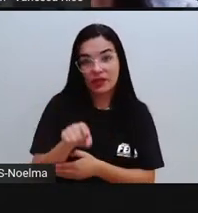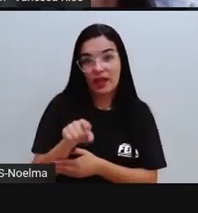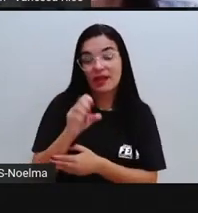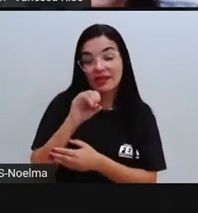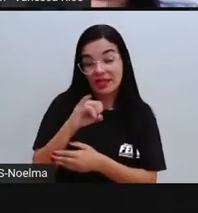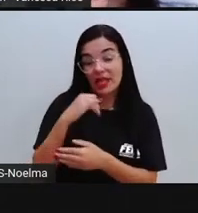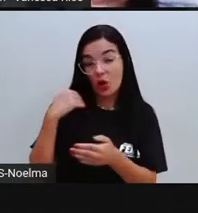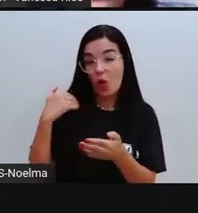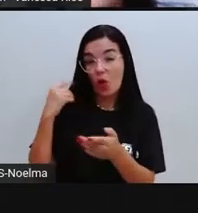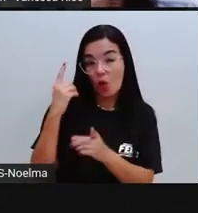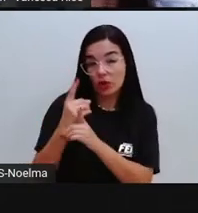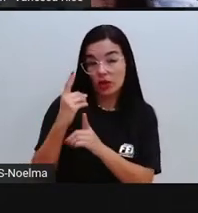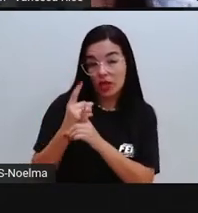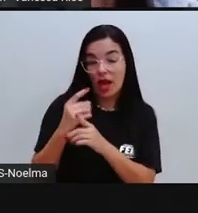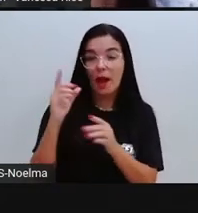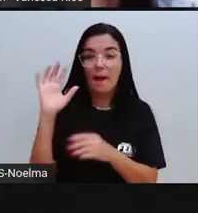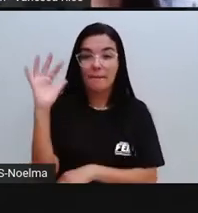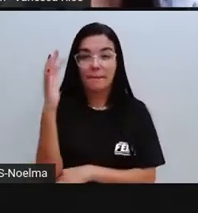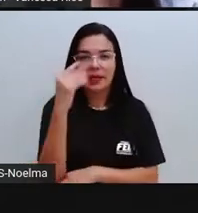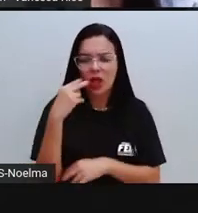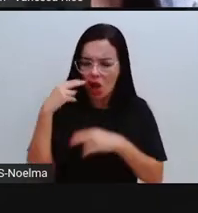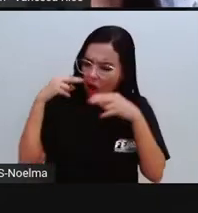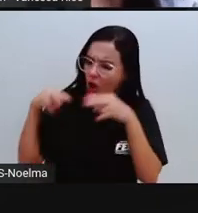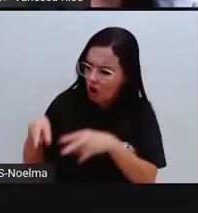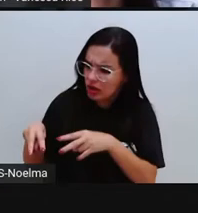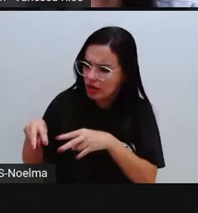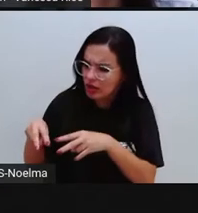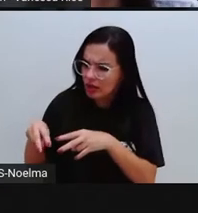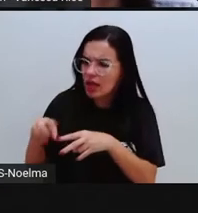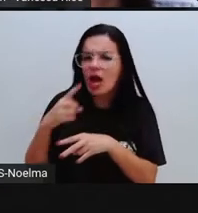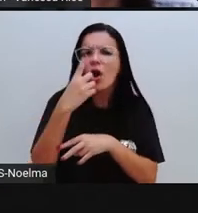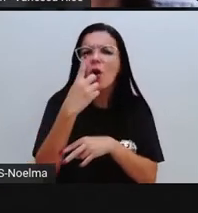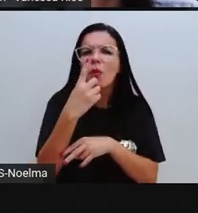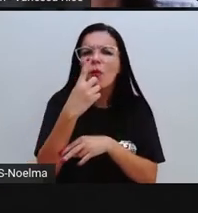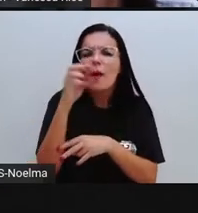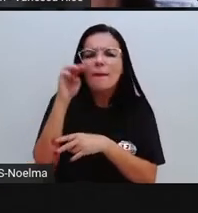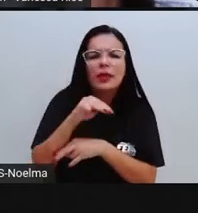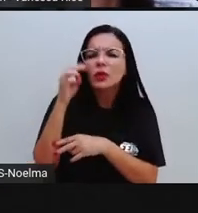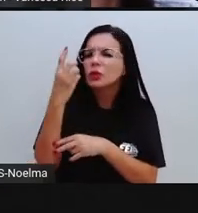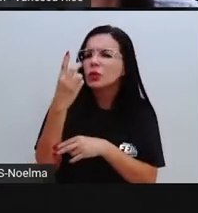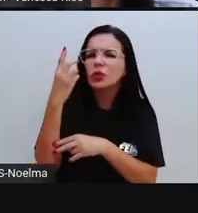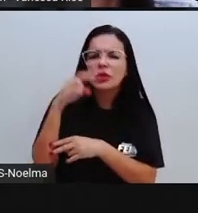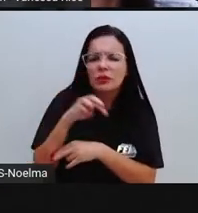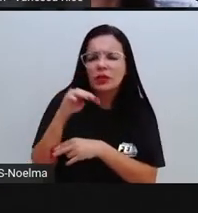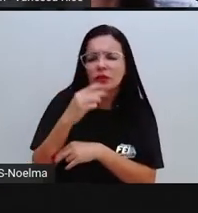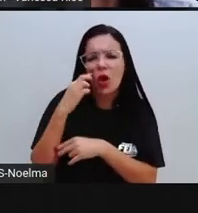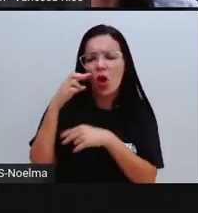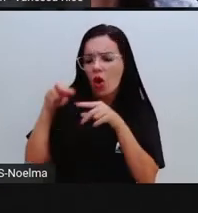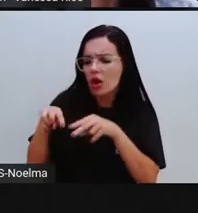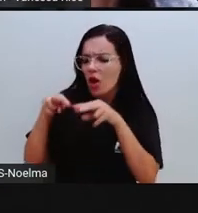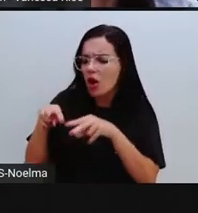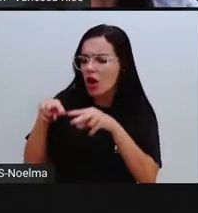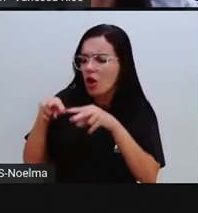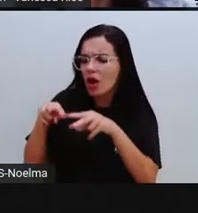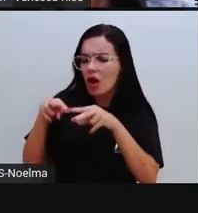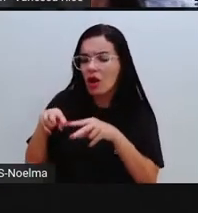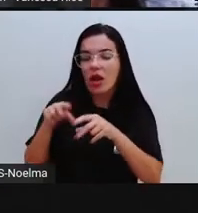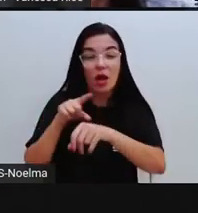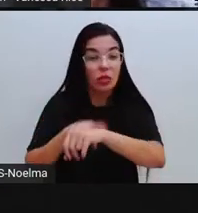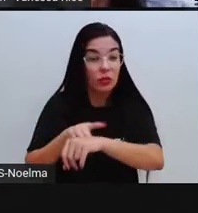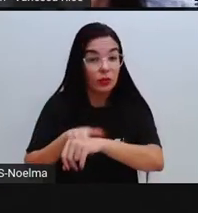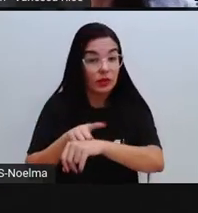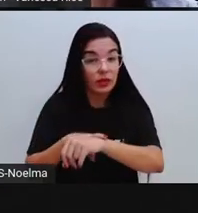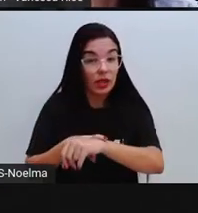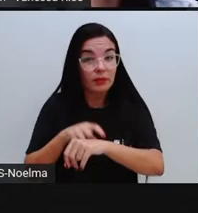encontrar aí alguma planta, fique olhando para ela aí durante alguns minutinhos. Lembra aí desse tempo?